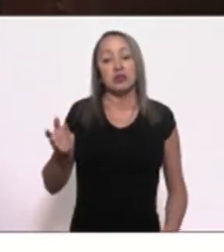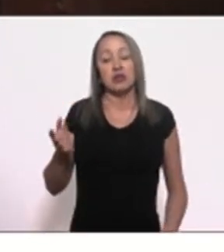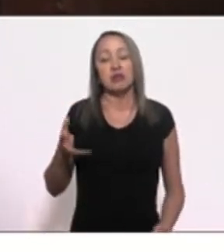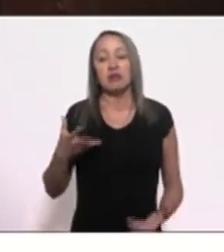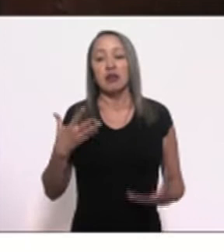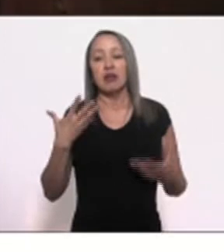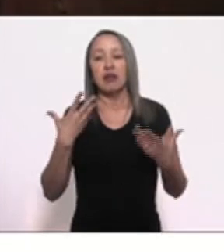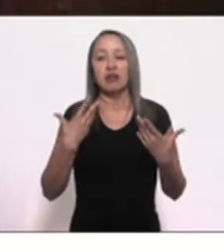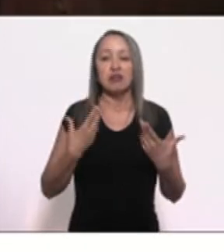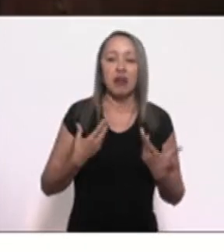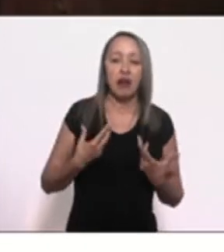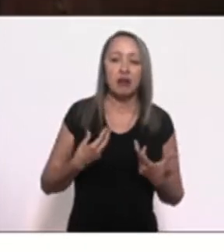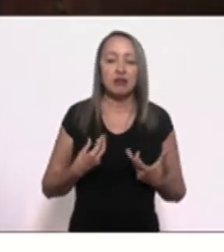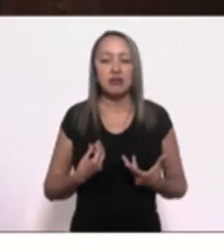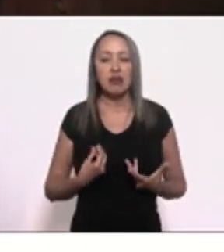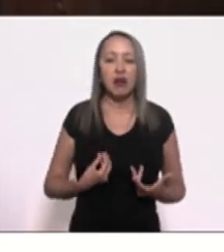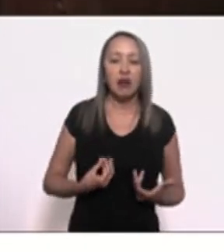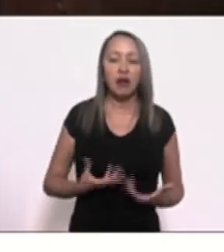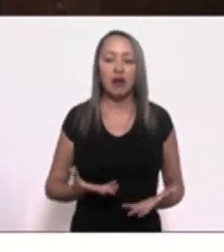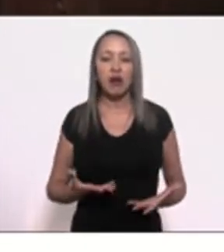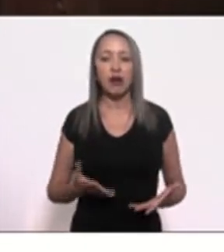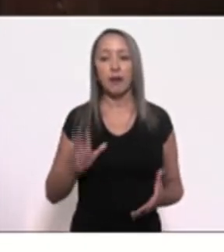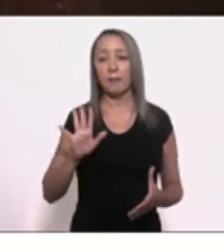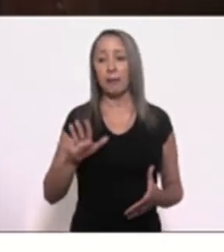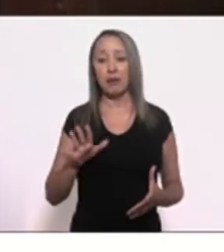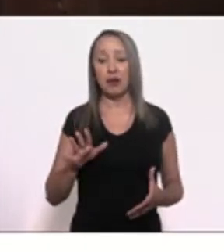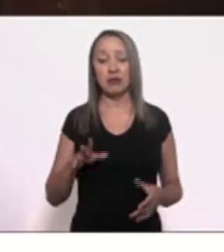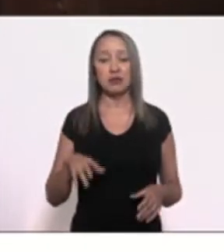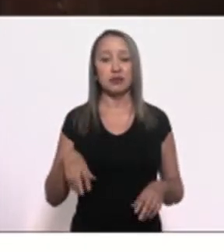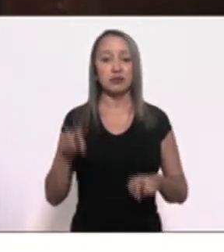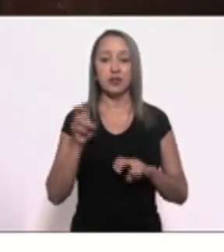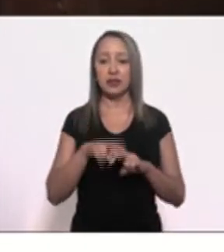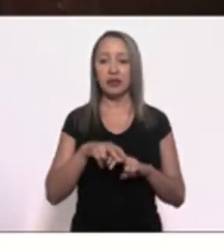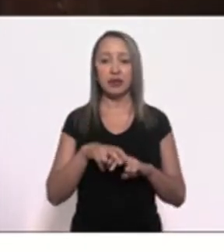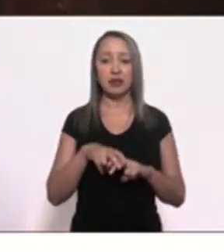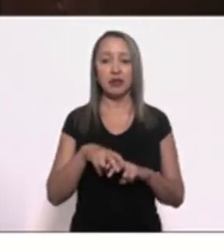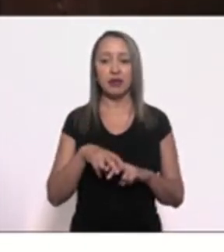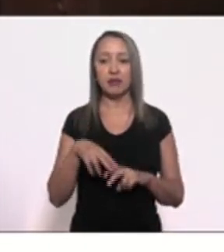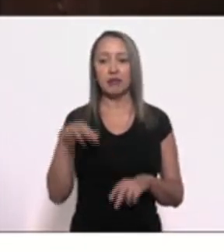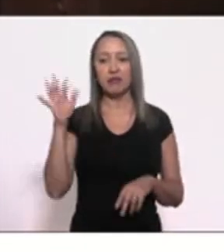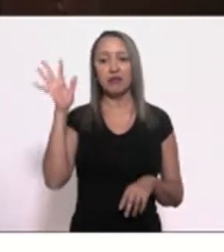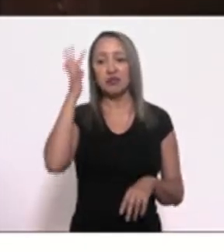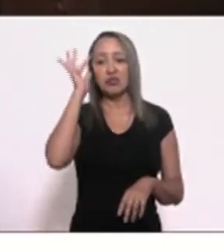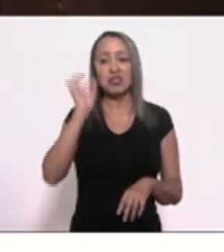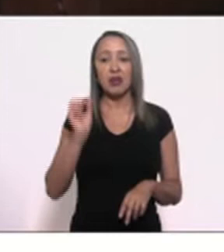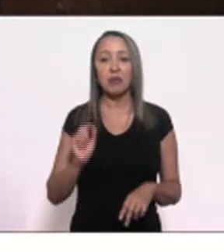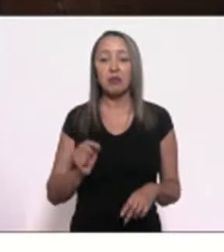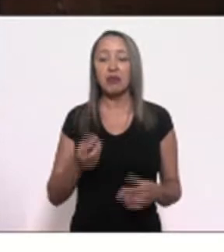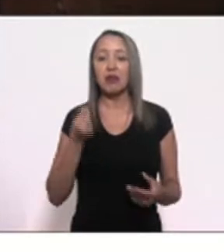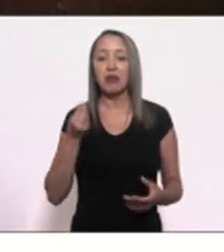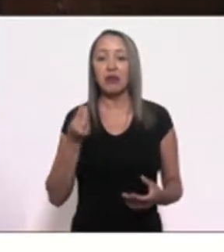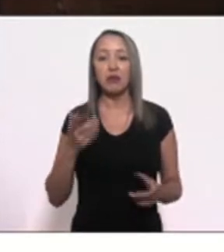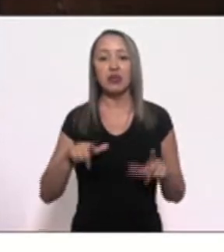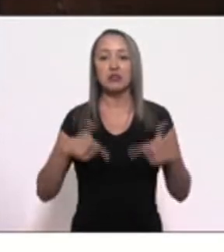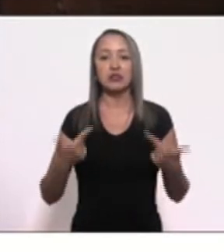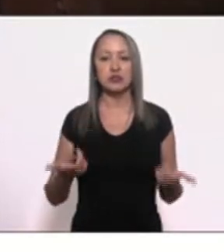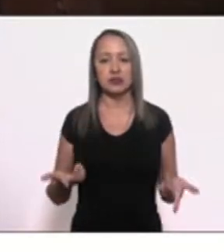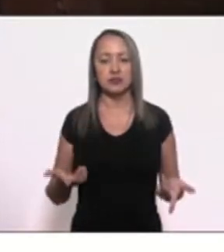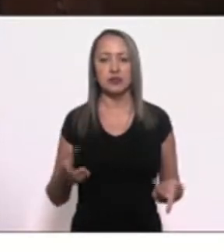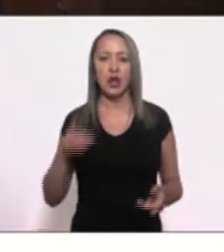cansando muito ele, mas estava ali sem menor noção do que fazendo. Pois bem, o deputado aqui,